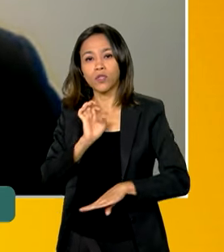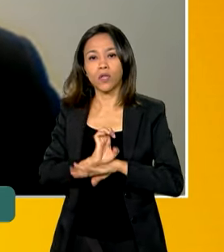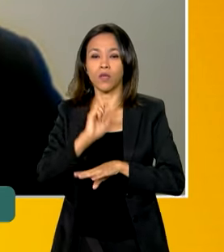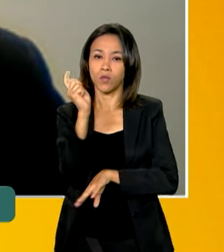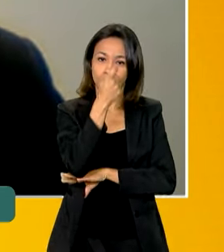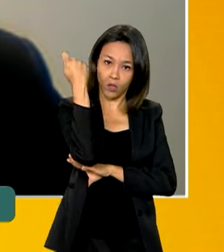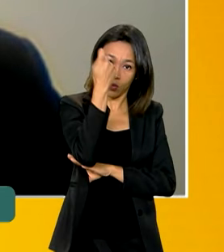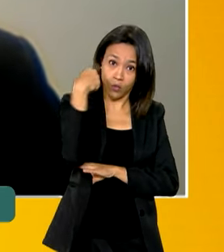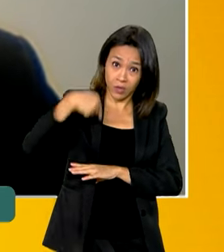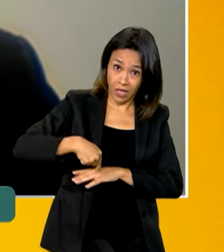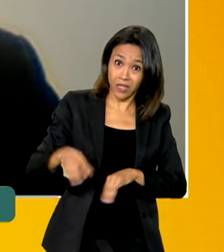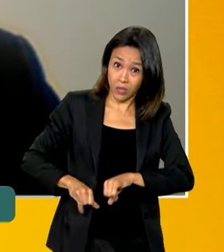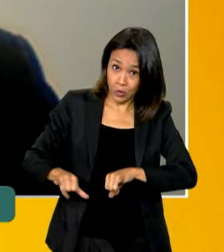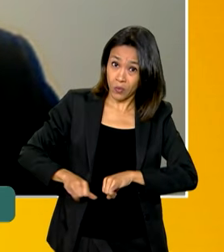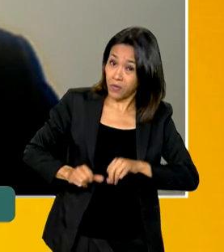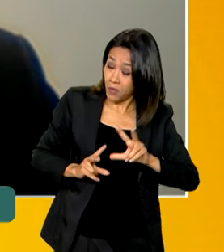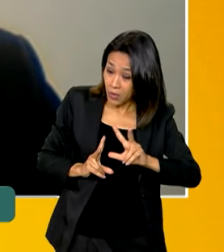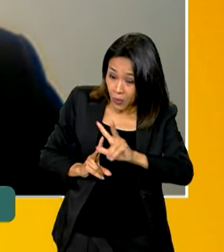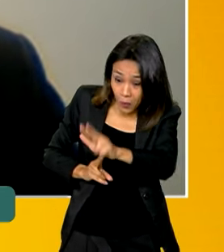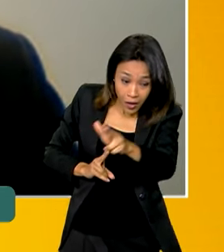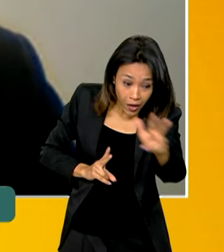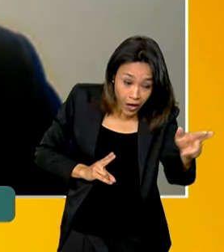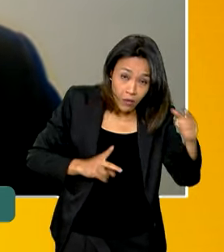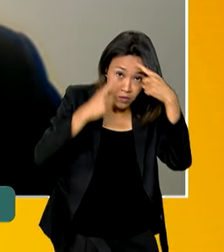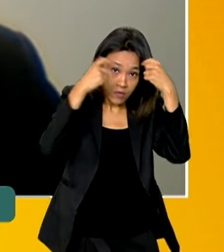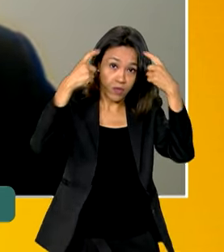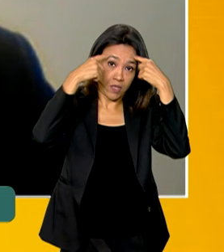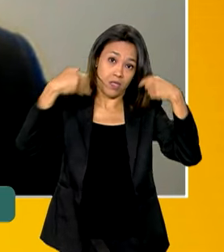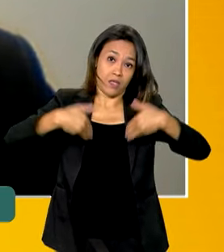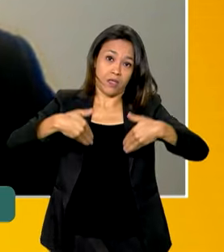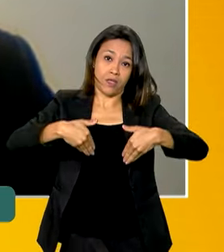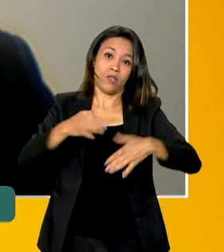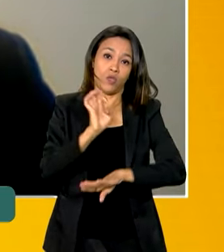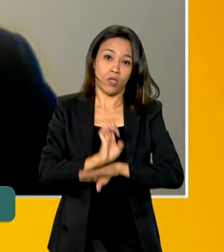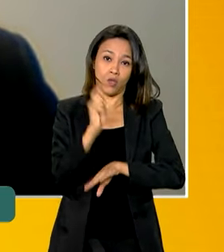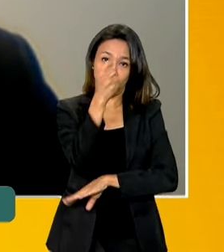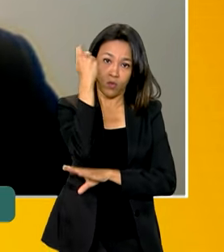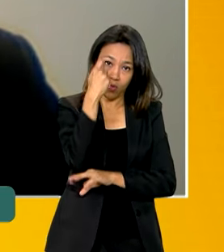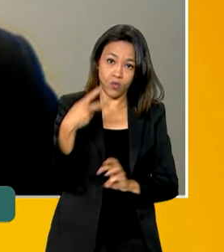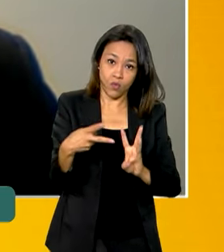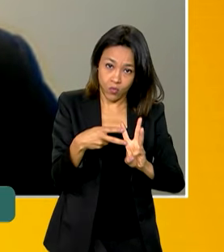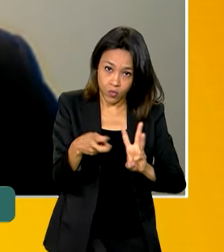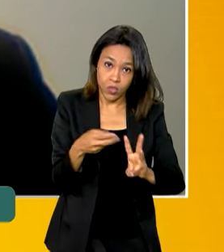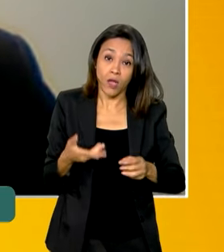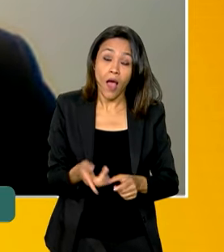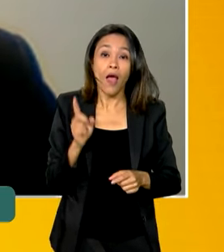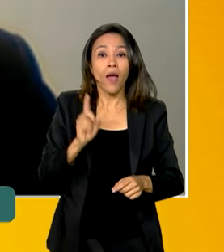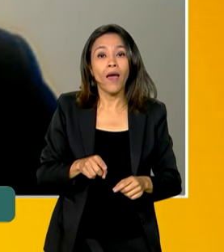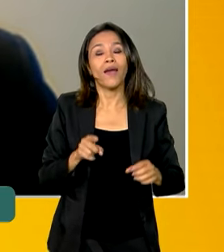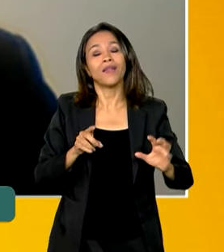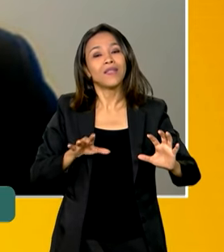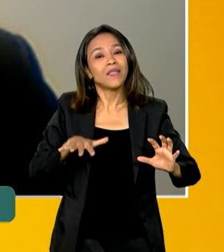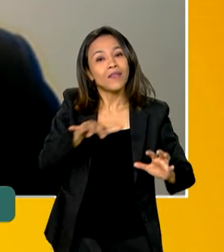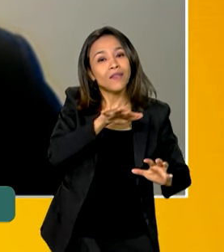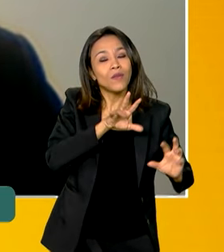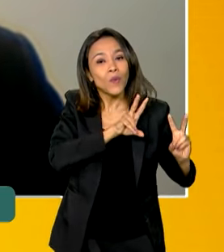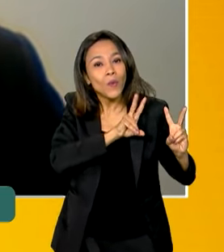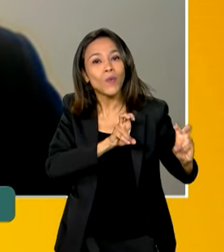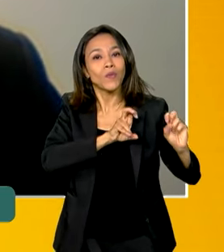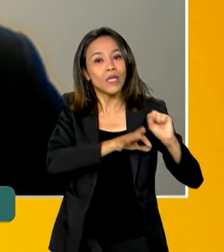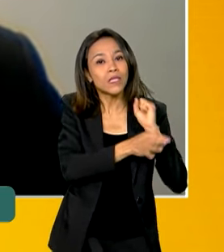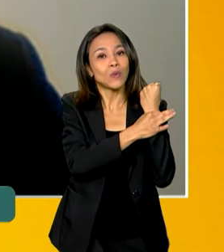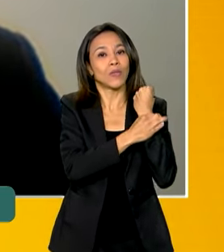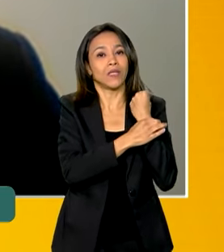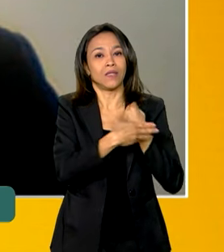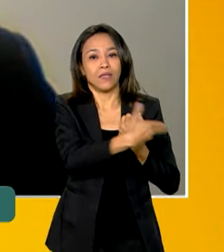indígenas que têm sofrido esse mesmo processo de violência também. Então são algumas das iniciativas no campo da segurança pública para essas comunidades que a gente